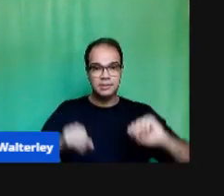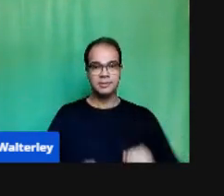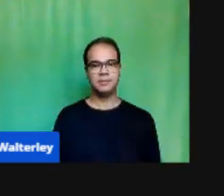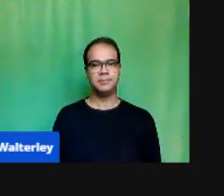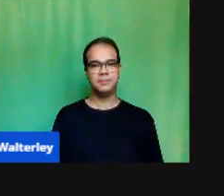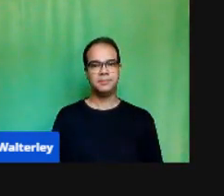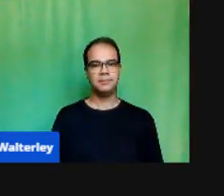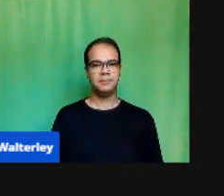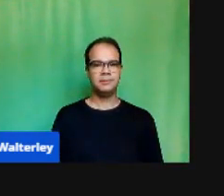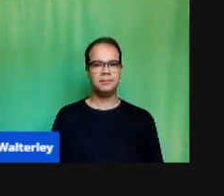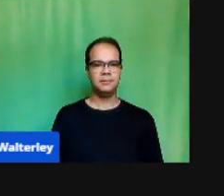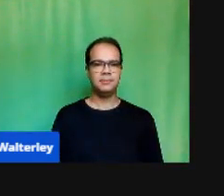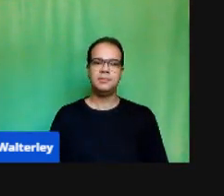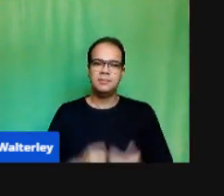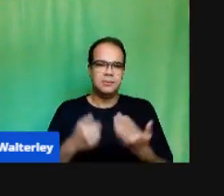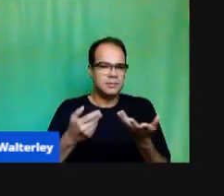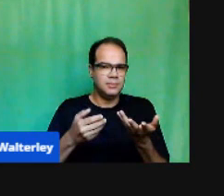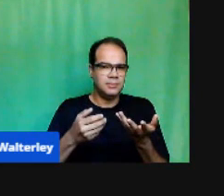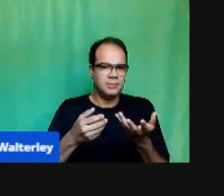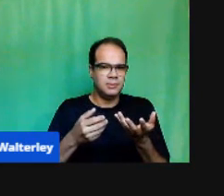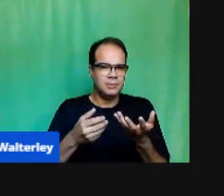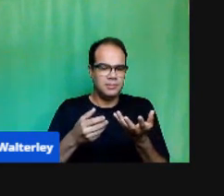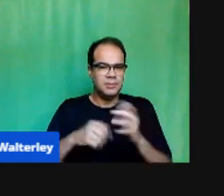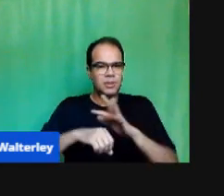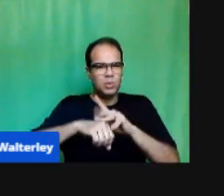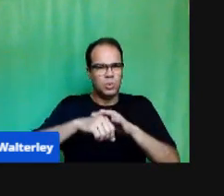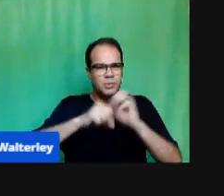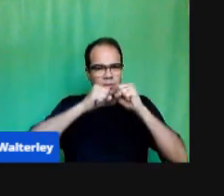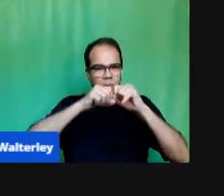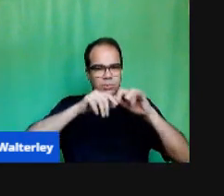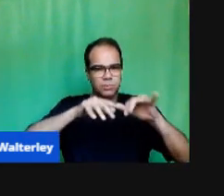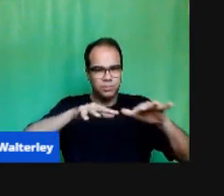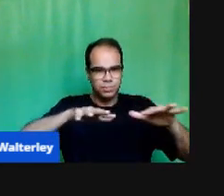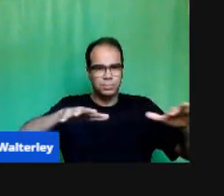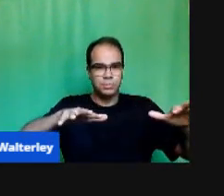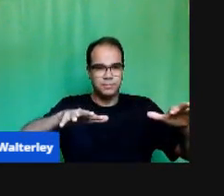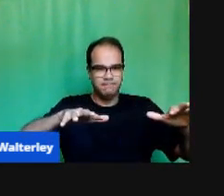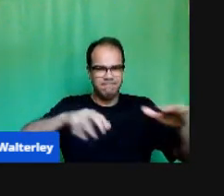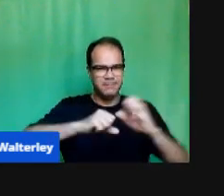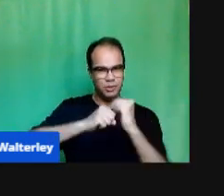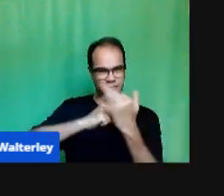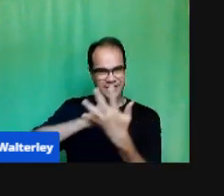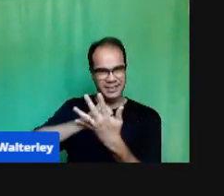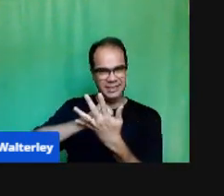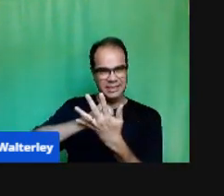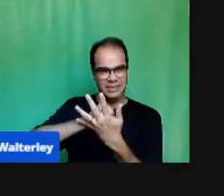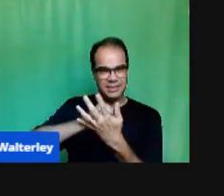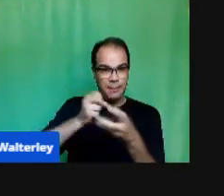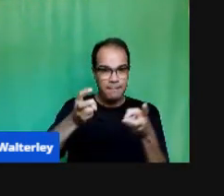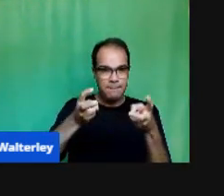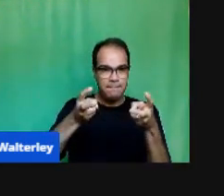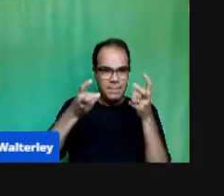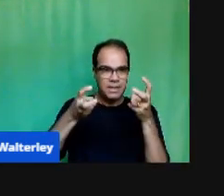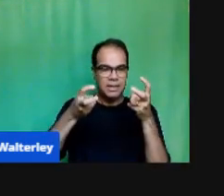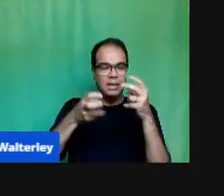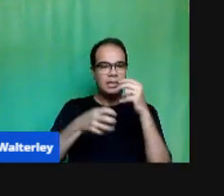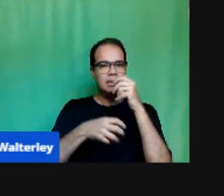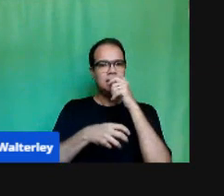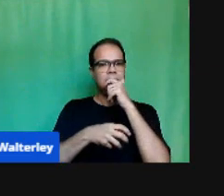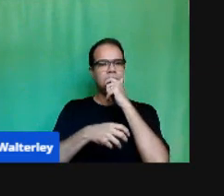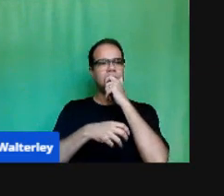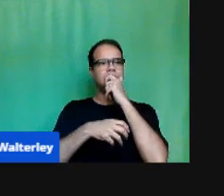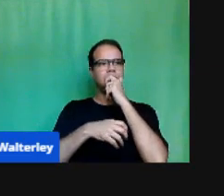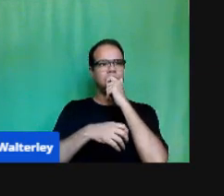Por causa Da pandemia A reprocessar E a perceber Uma nova Perspectiva